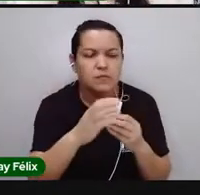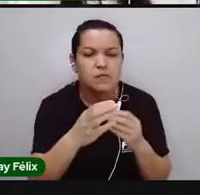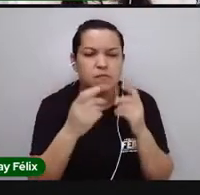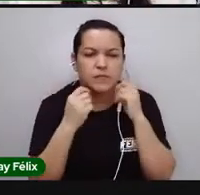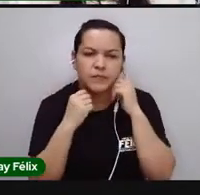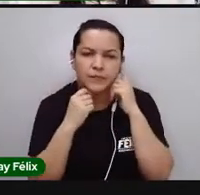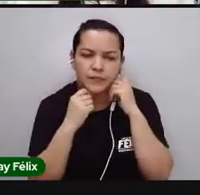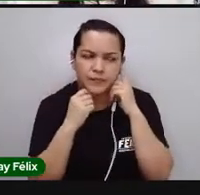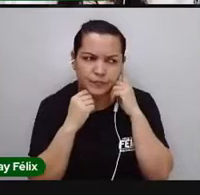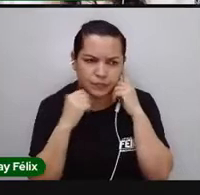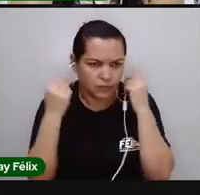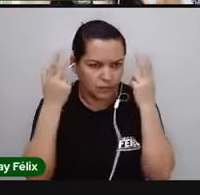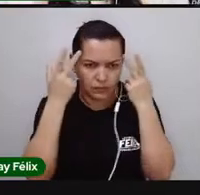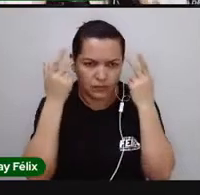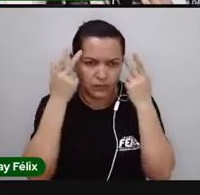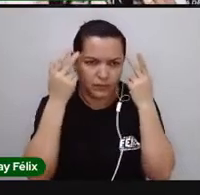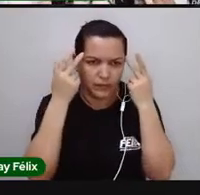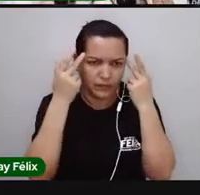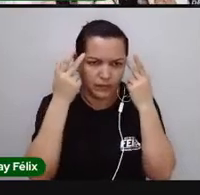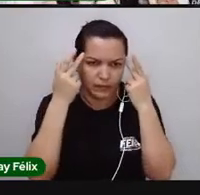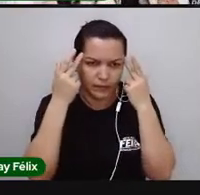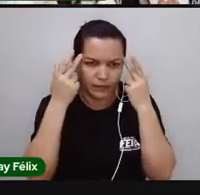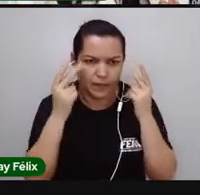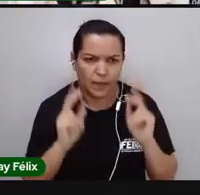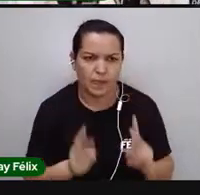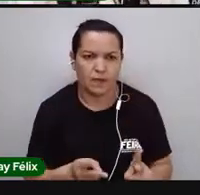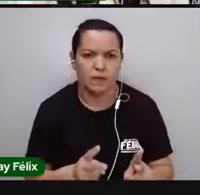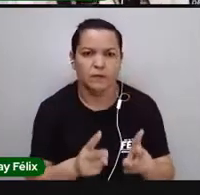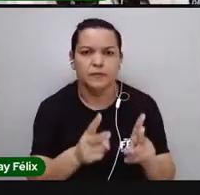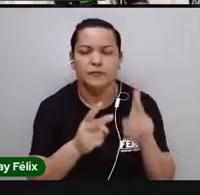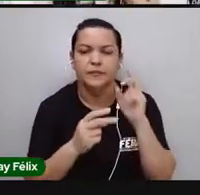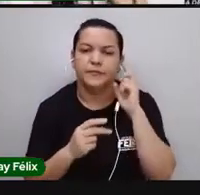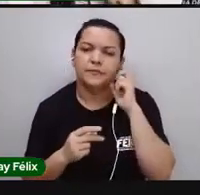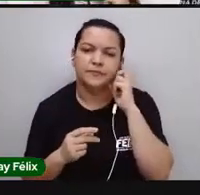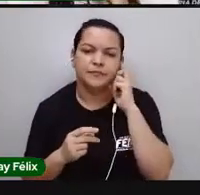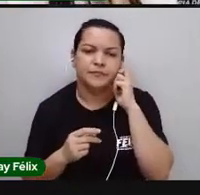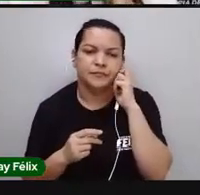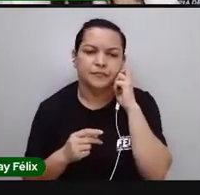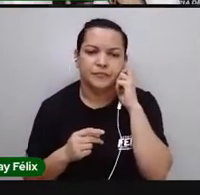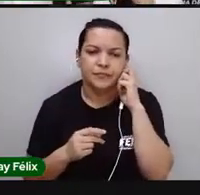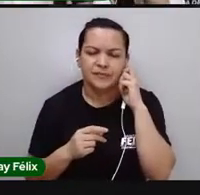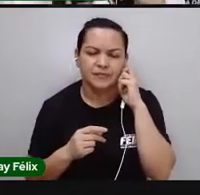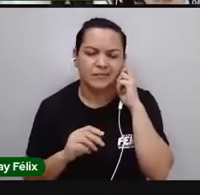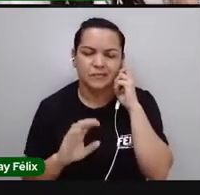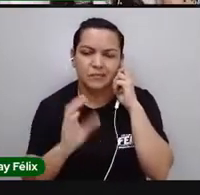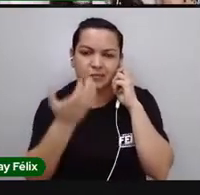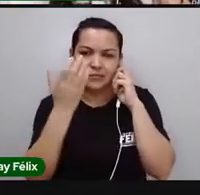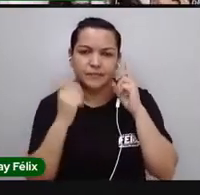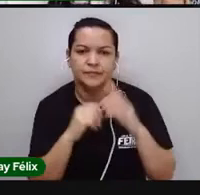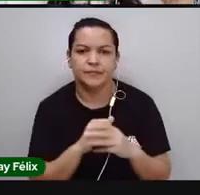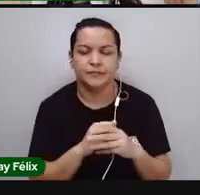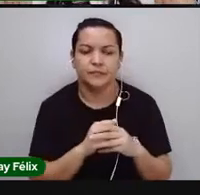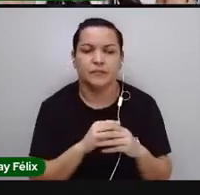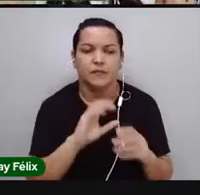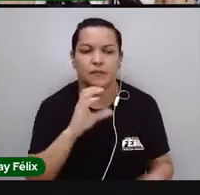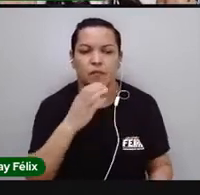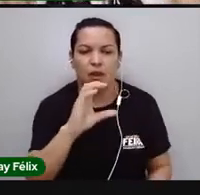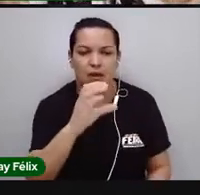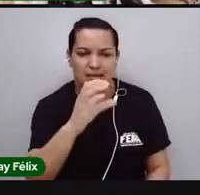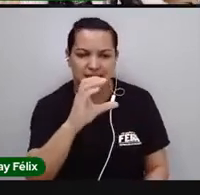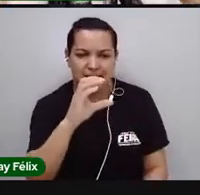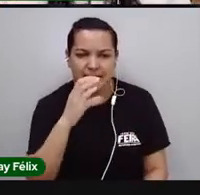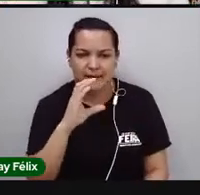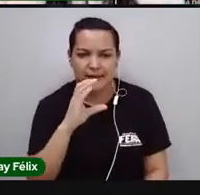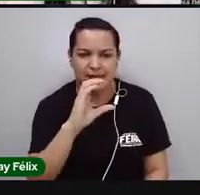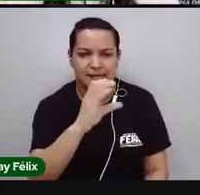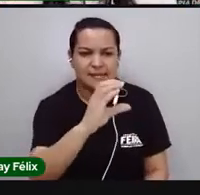Tranquilo até aqui? Então, vamos mais à frente um pouco. O que que acontece? Então, essa ciência, como a Pró falou,